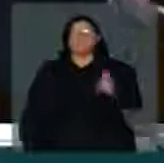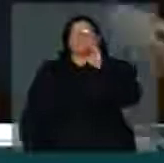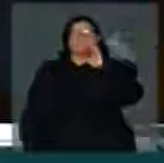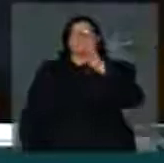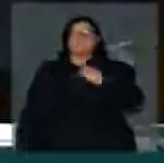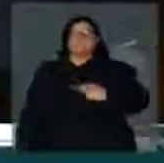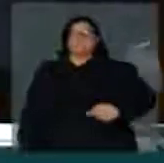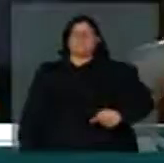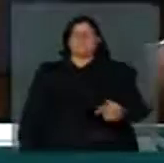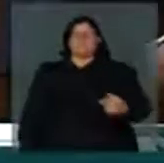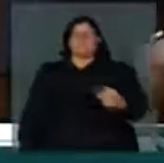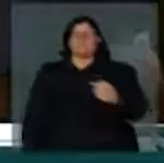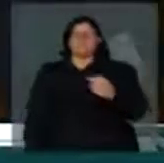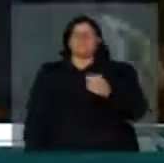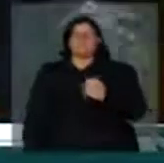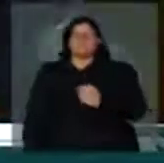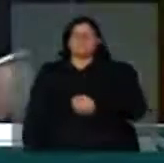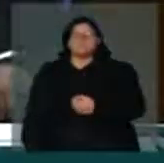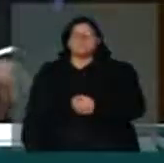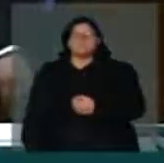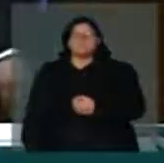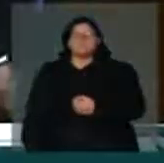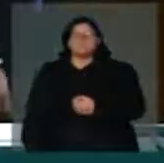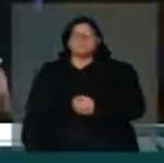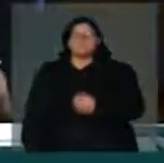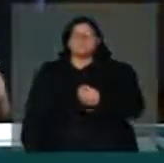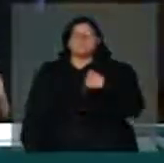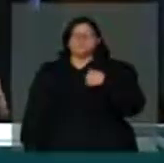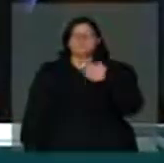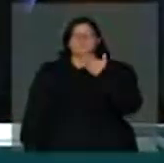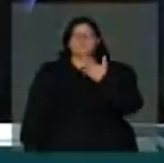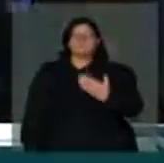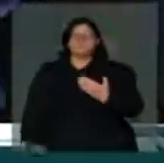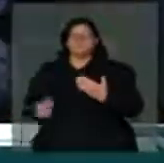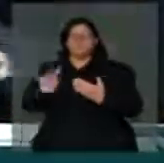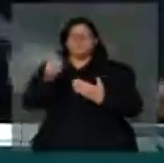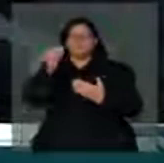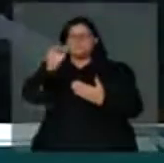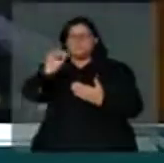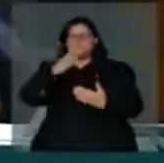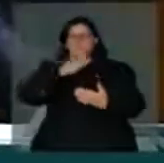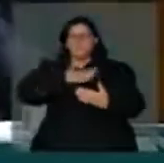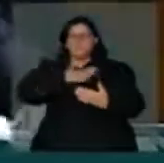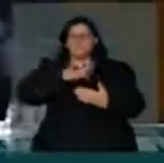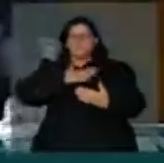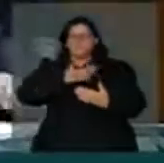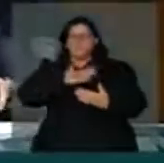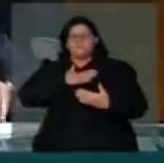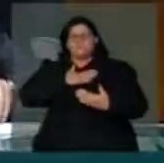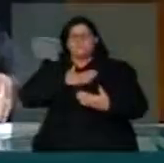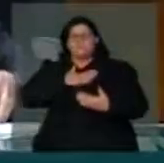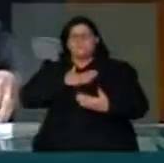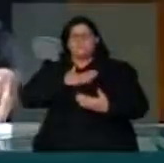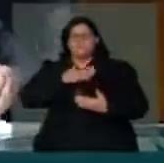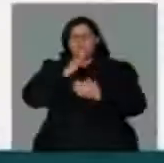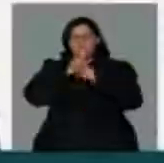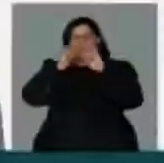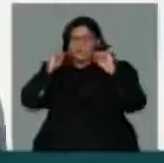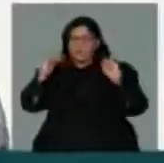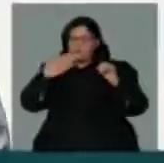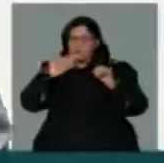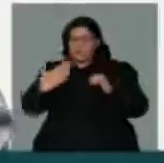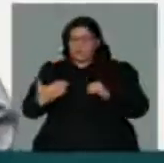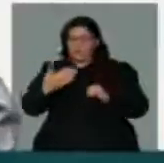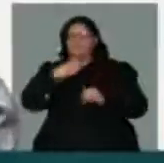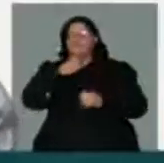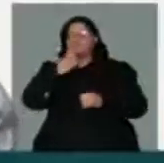Obrigada, Benedita da Silva, que o Rio de Janeiro. Está comunido, senhor presidente, pedir divulgação na